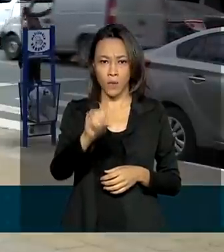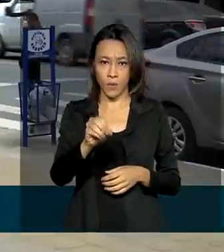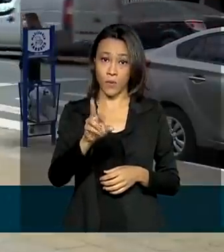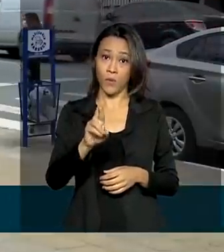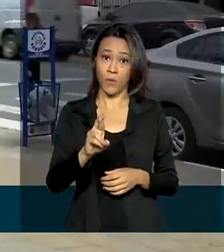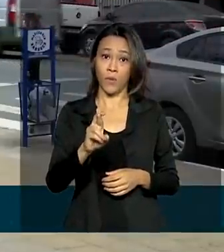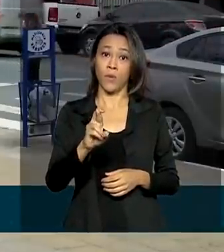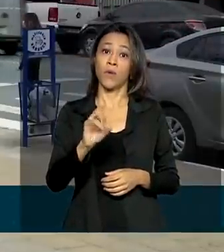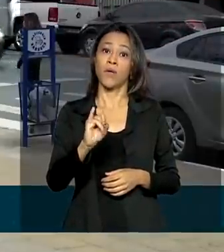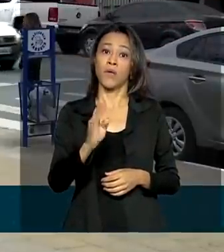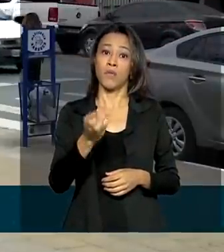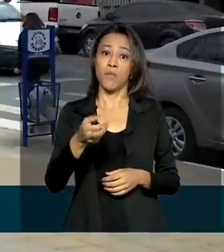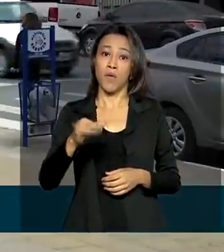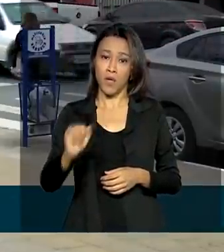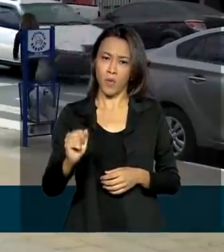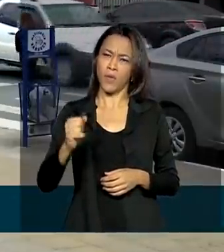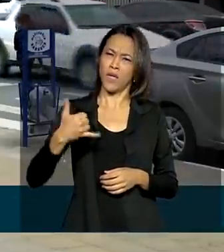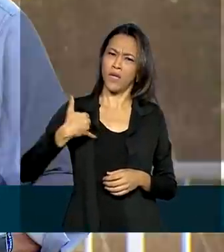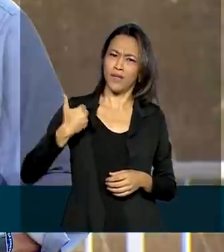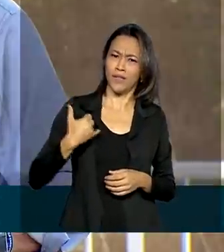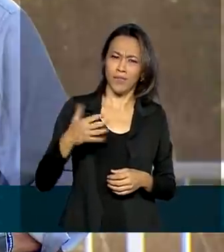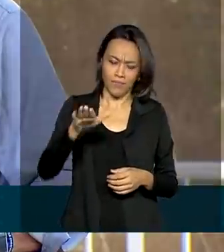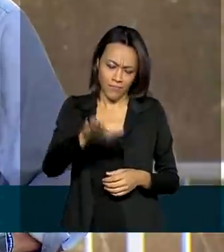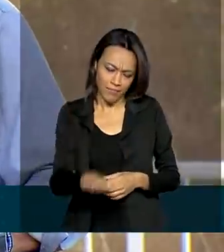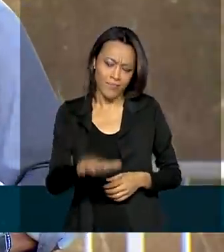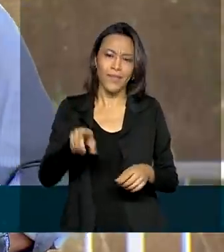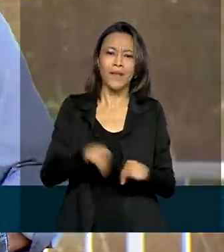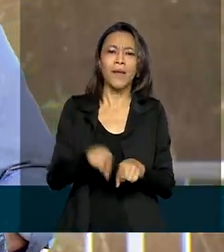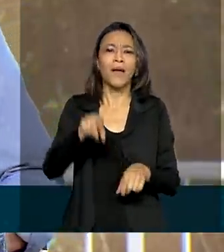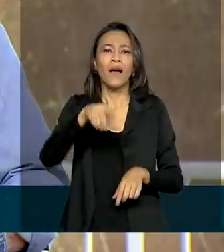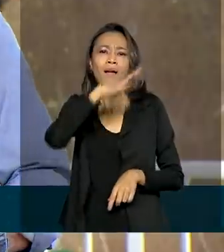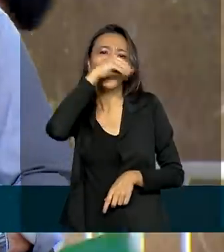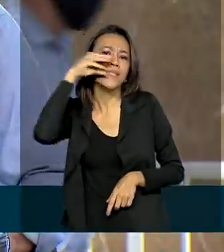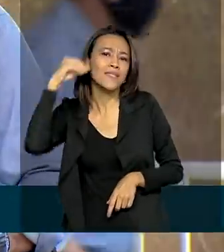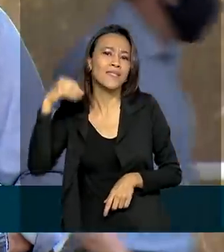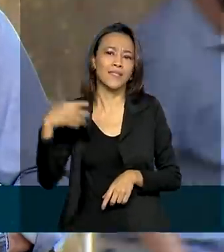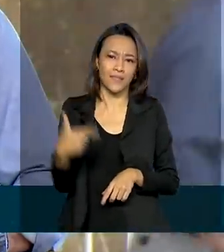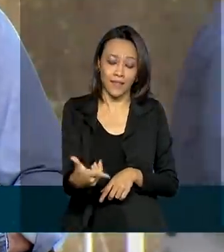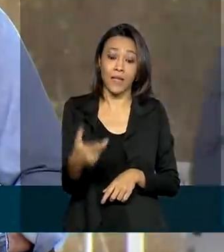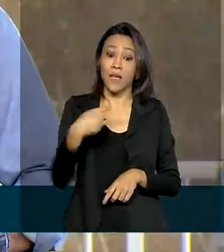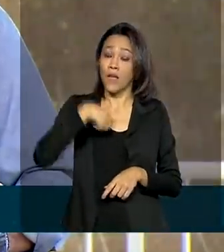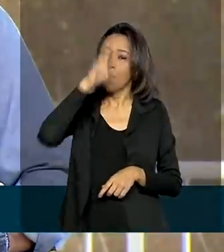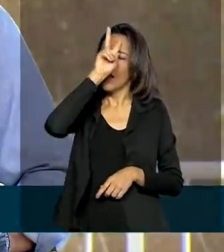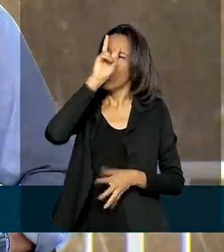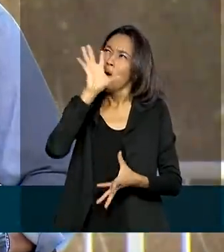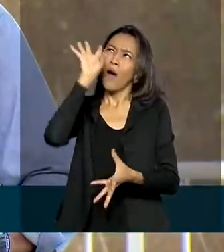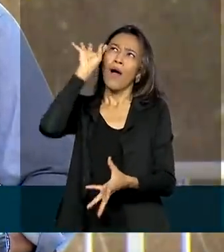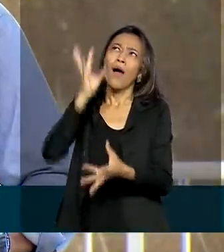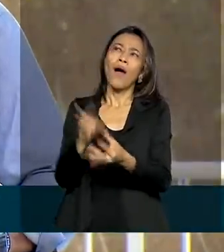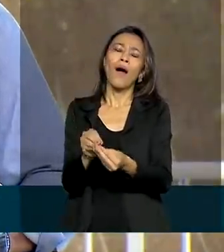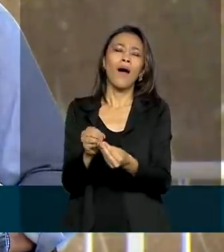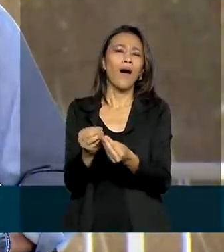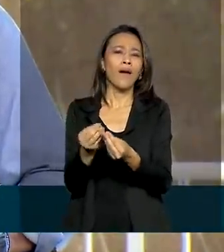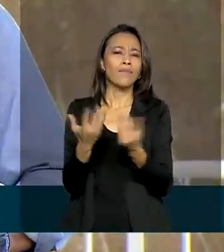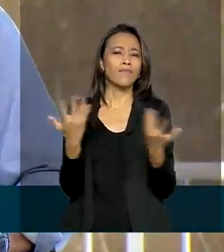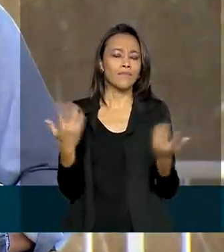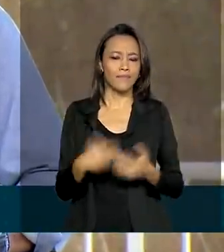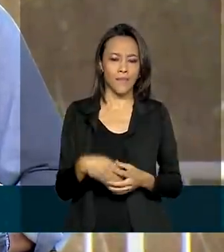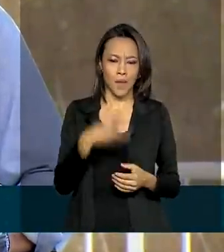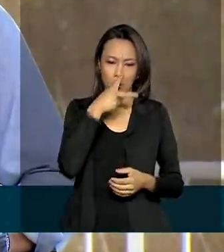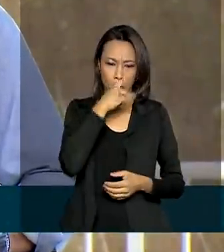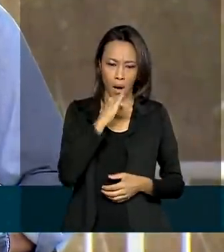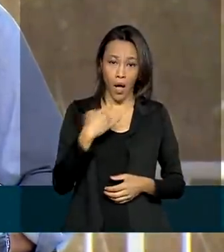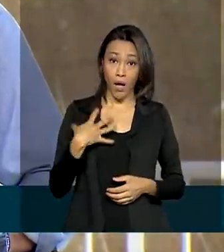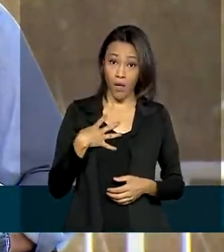ele passou a infância e a juventude. E o presidente fez questão de lembrar o tempo que ali viveu. Meus pais tiveram